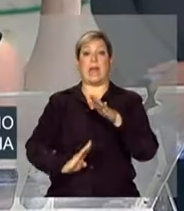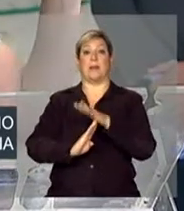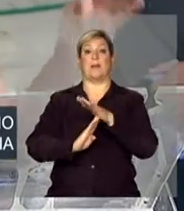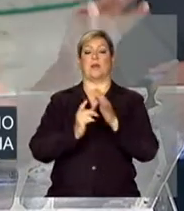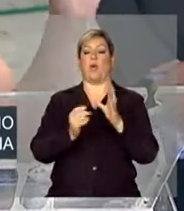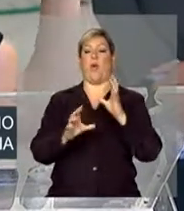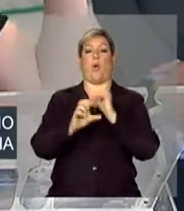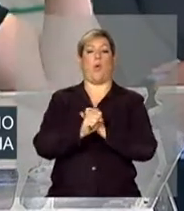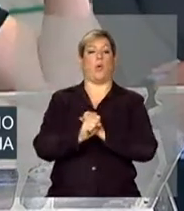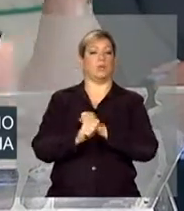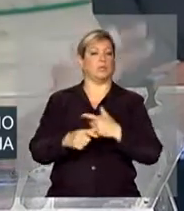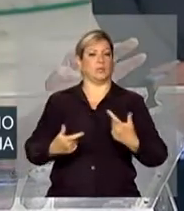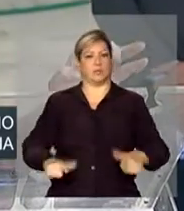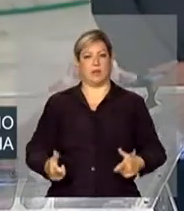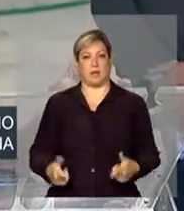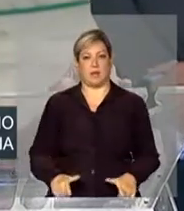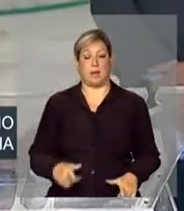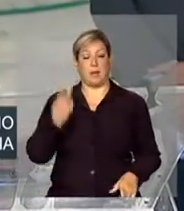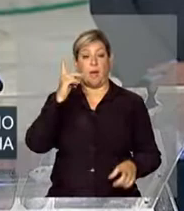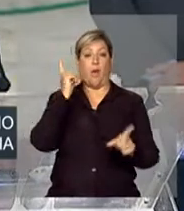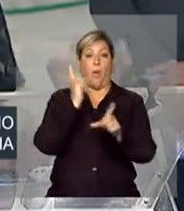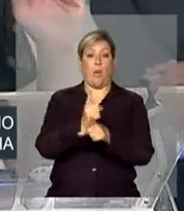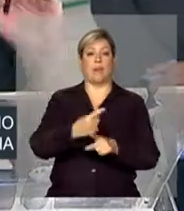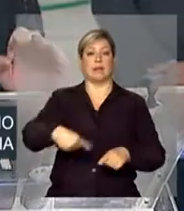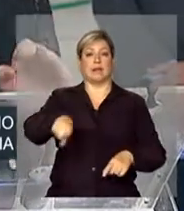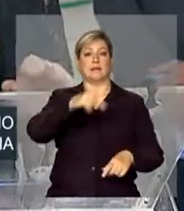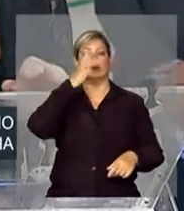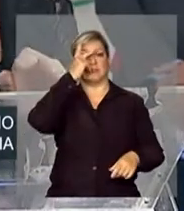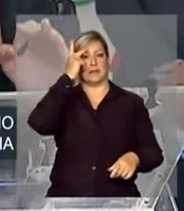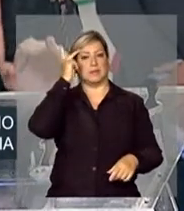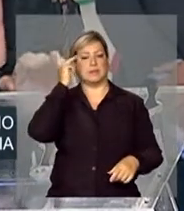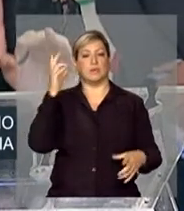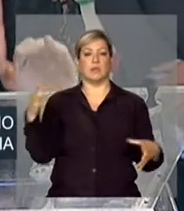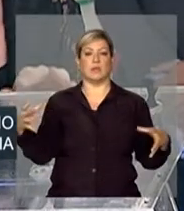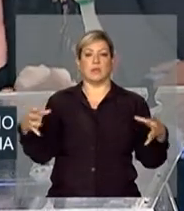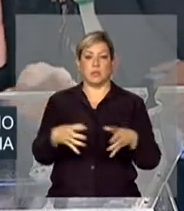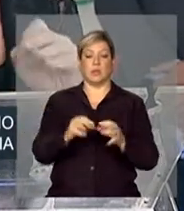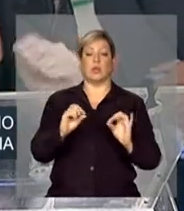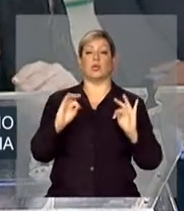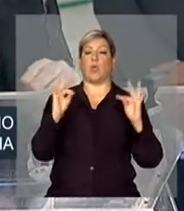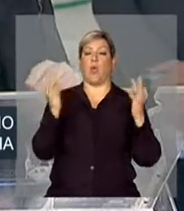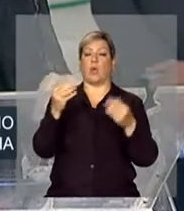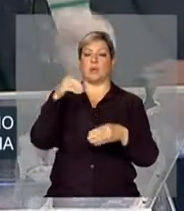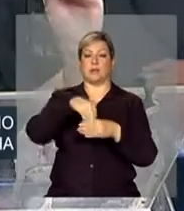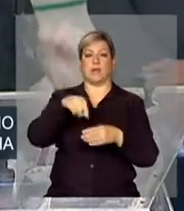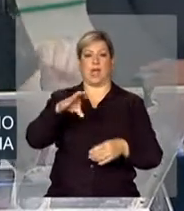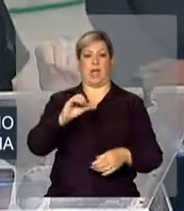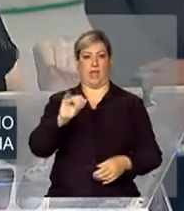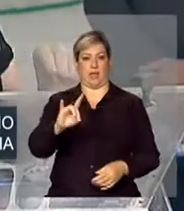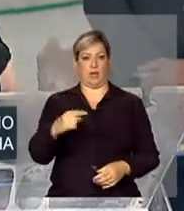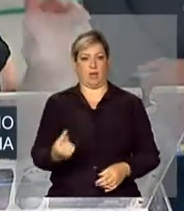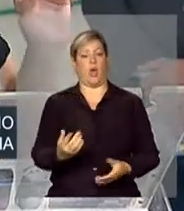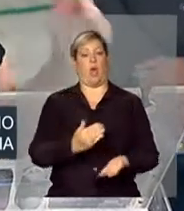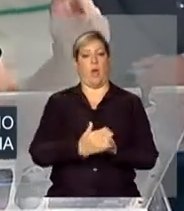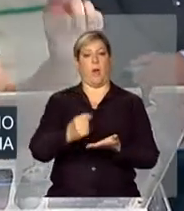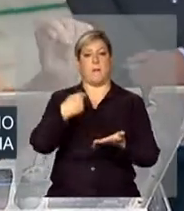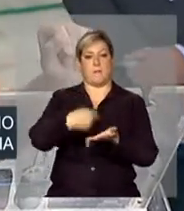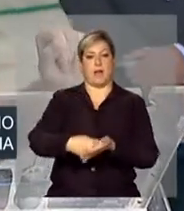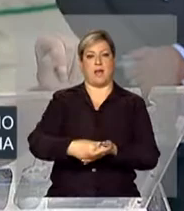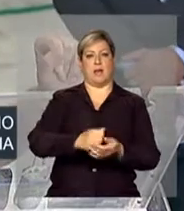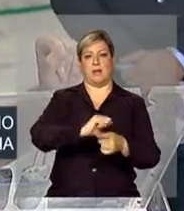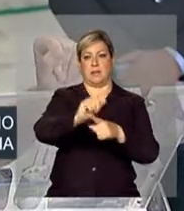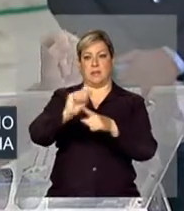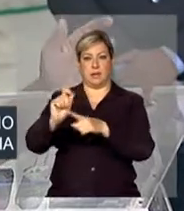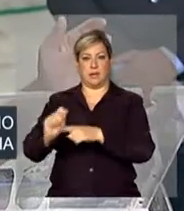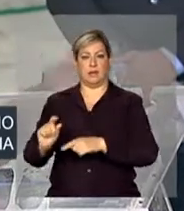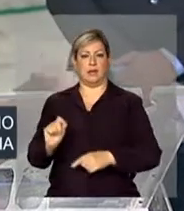que a gente encontre essas pessoas, inclua todas no cadastro e comece a pagar. Não é um problema